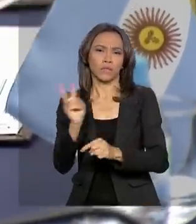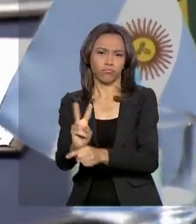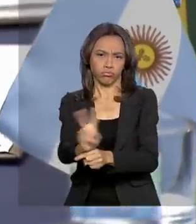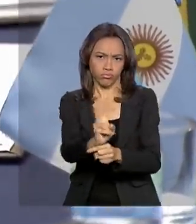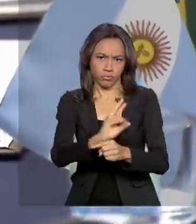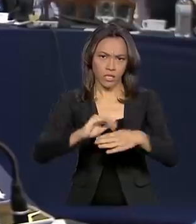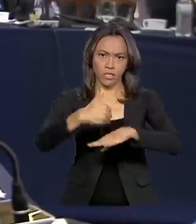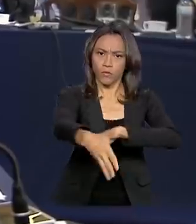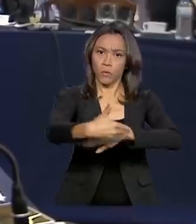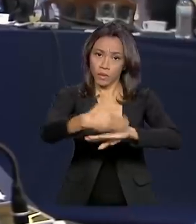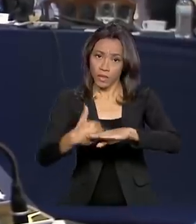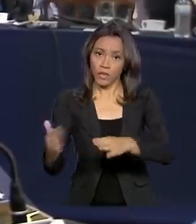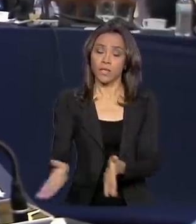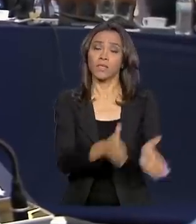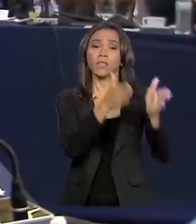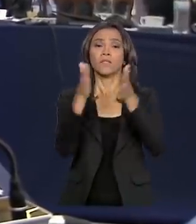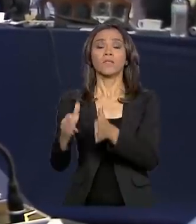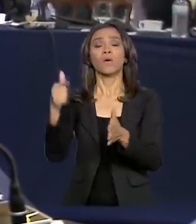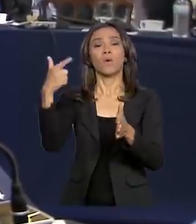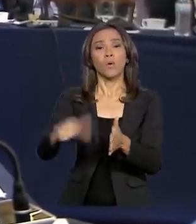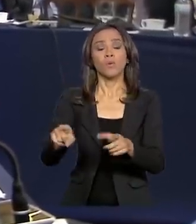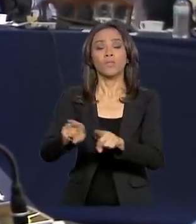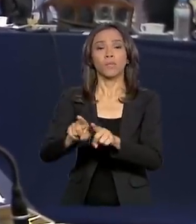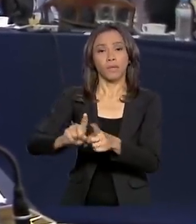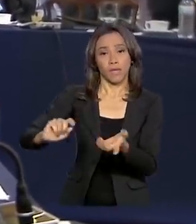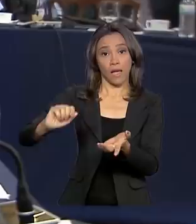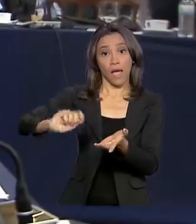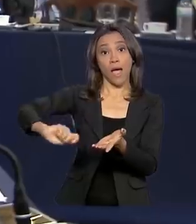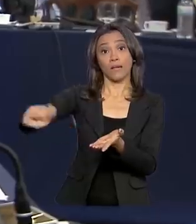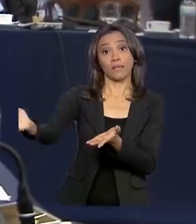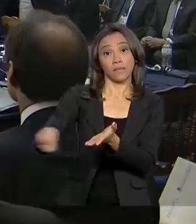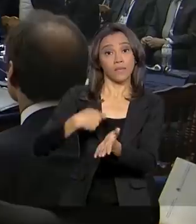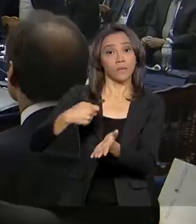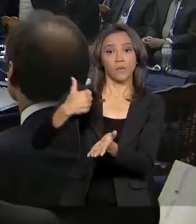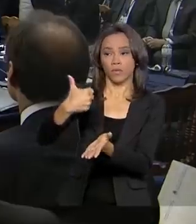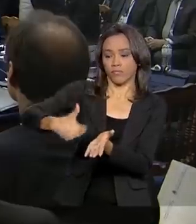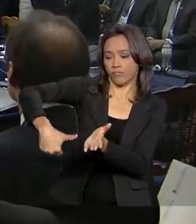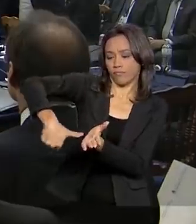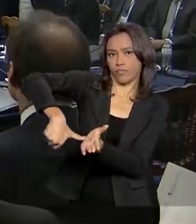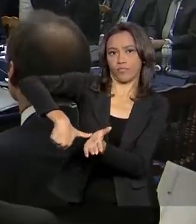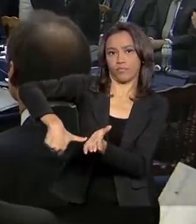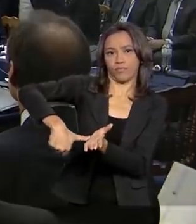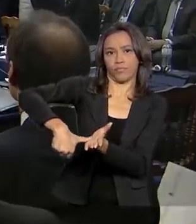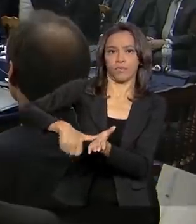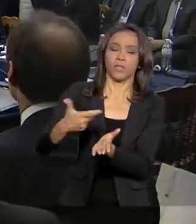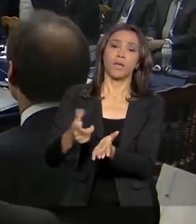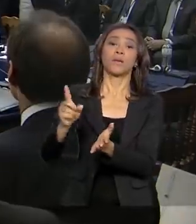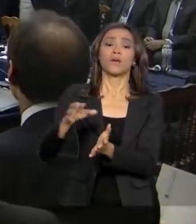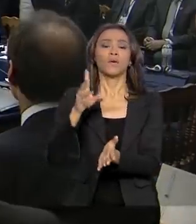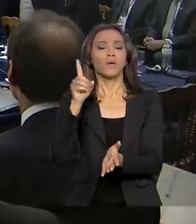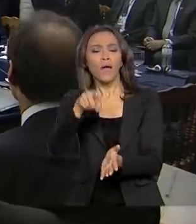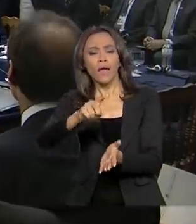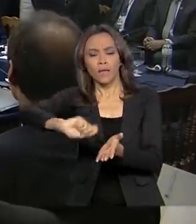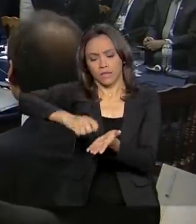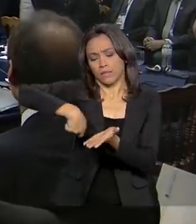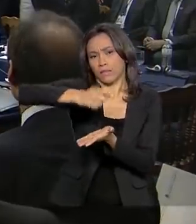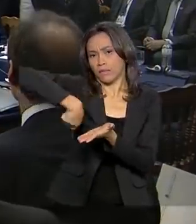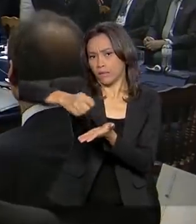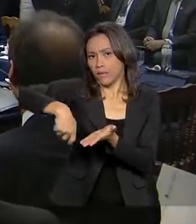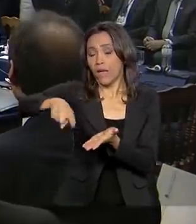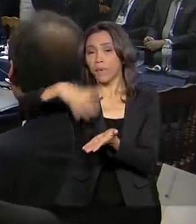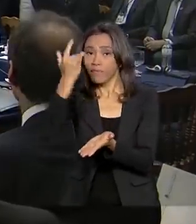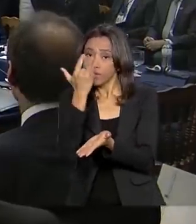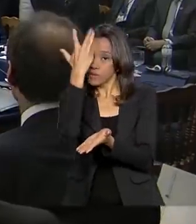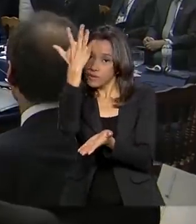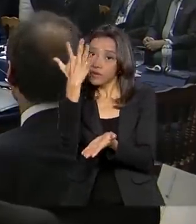prevê o reconhecimento mútuo de assinaturas digitais. A ideia é facilitar o dia a dia da população durante viagens aos